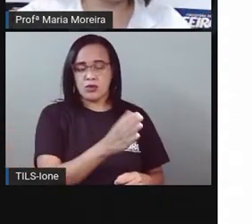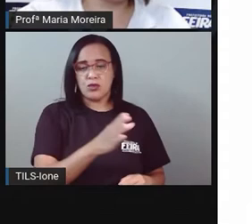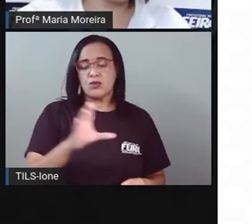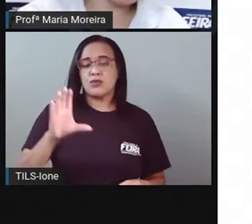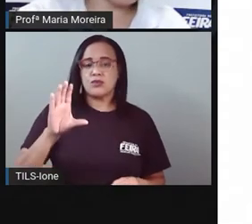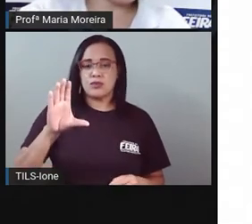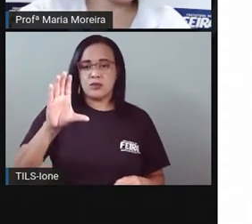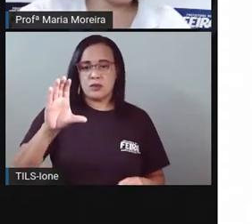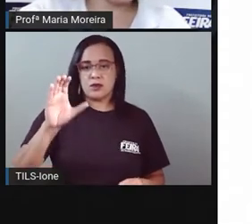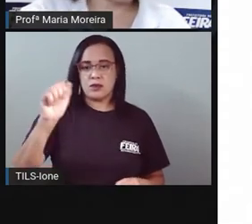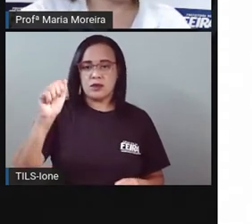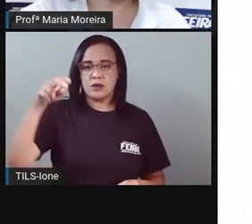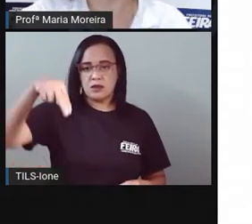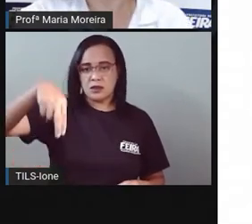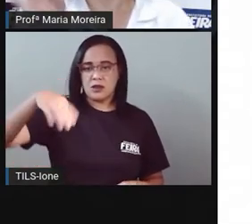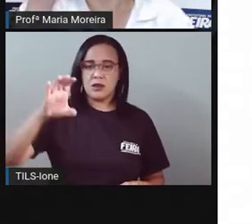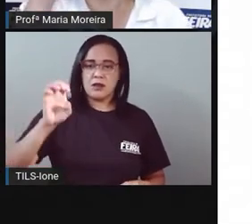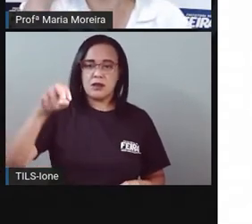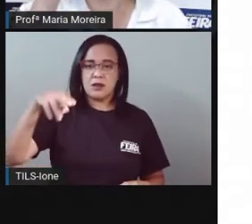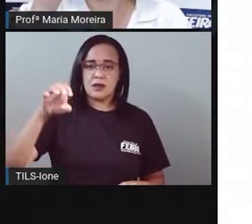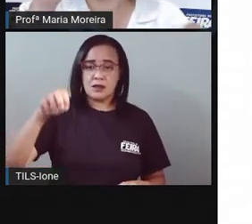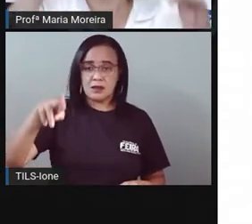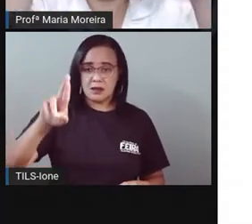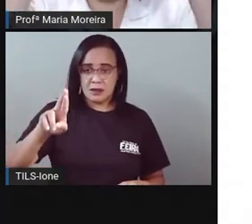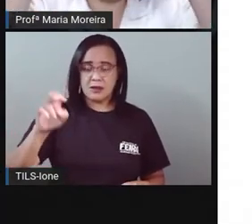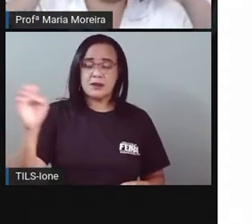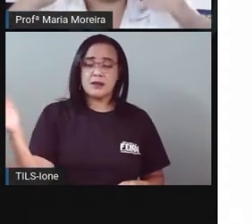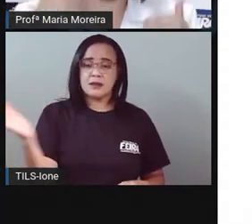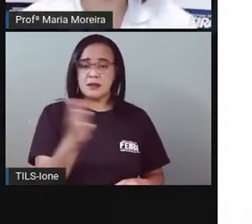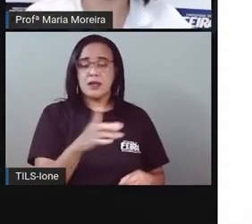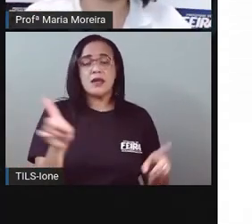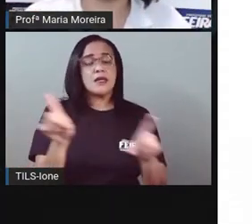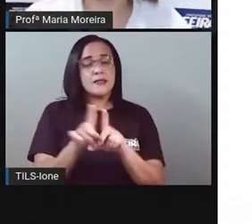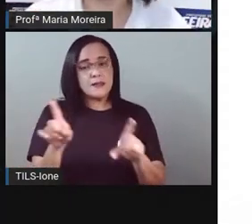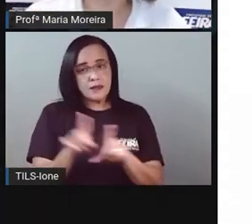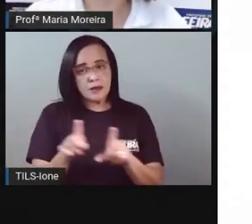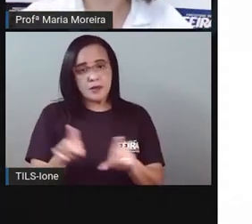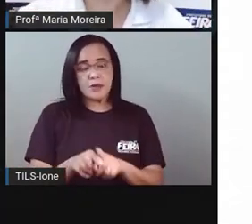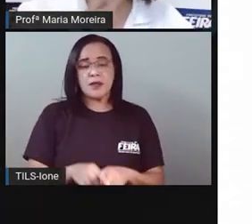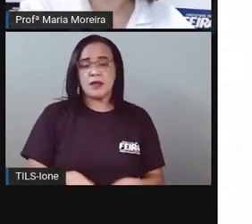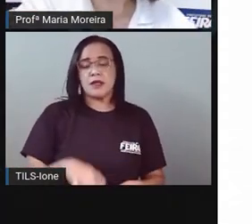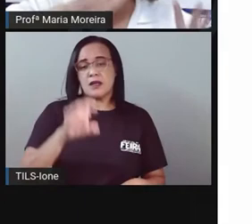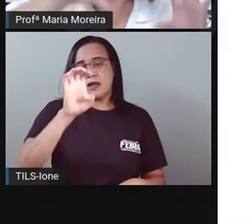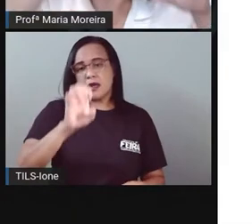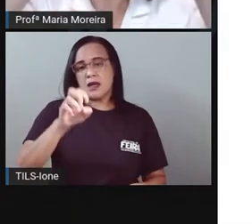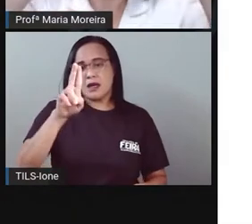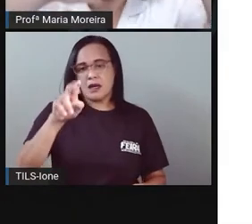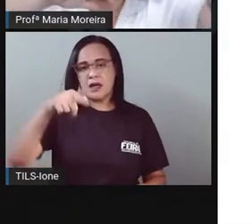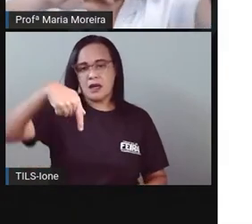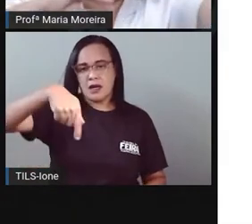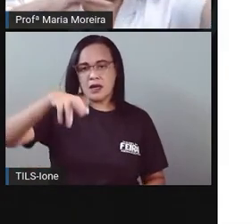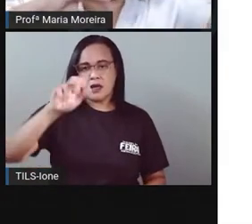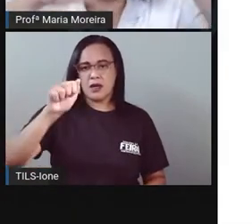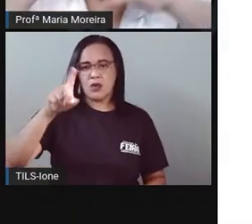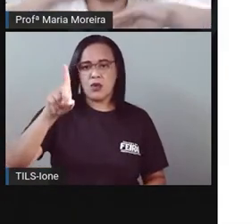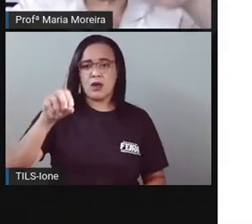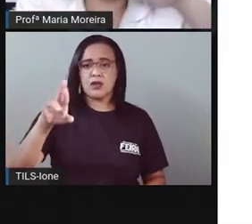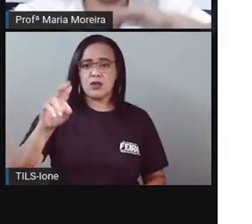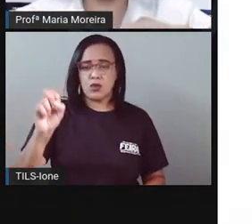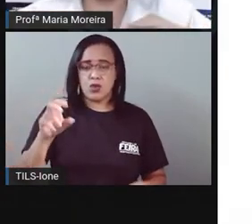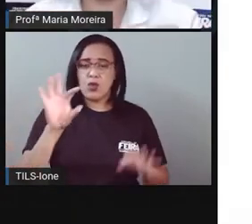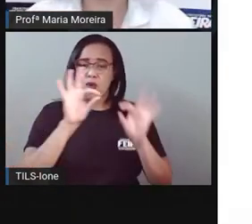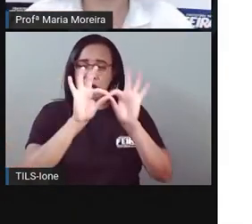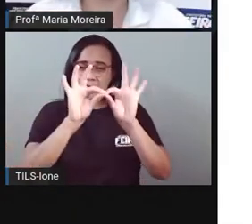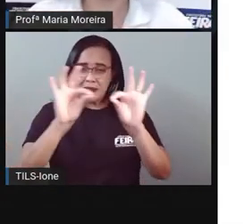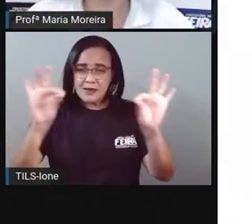imaginárias Como assim? Lá no globo, né? Pra fazer a divisão, né? Olha só Nessa parte aqui do globo